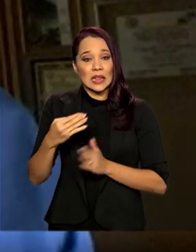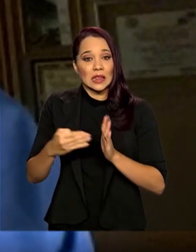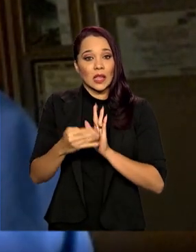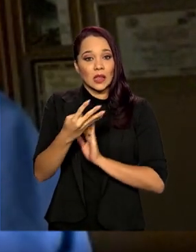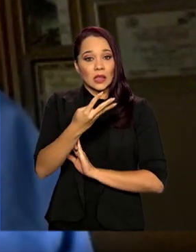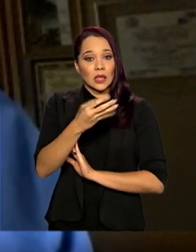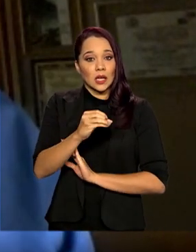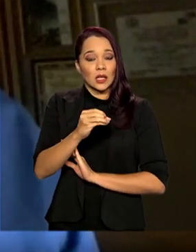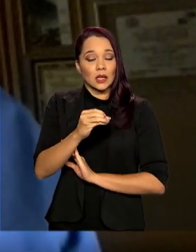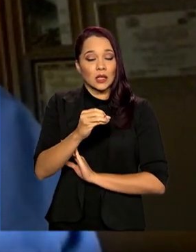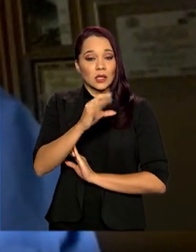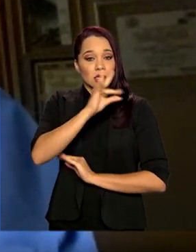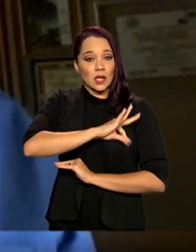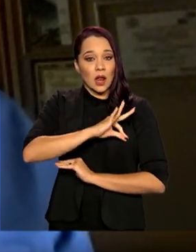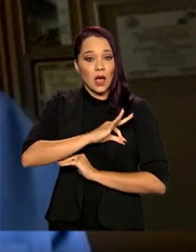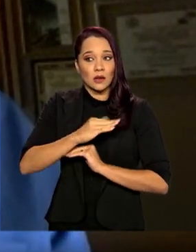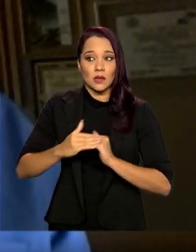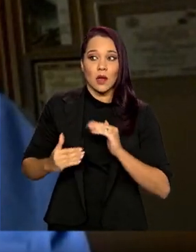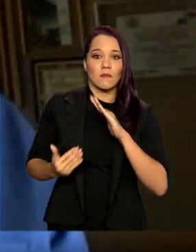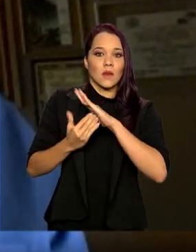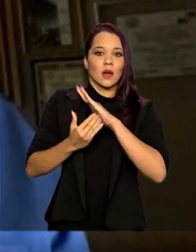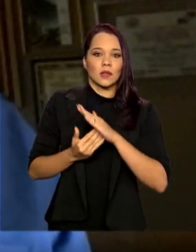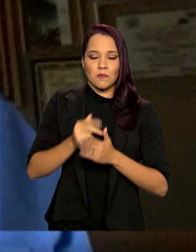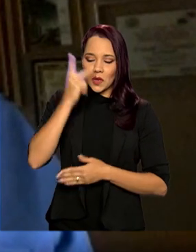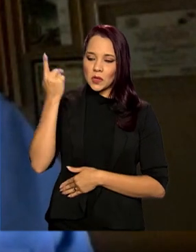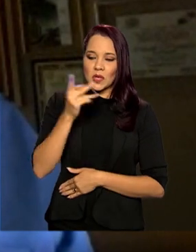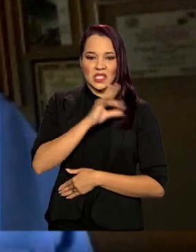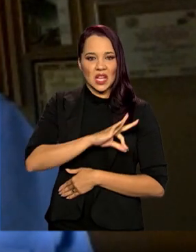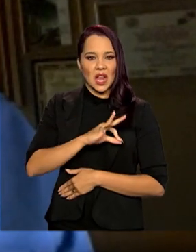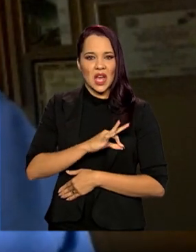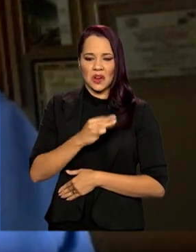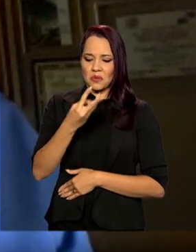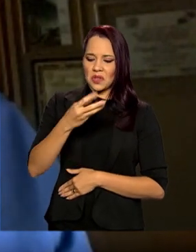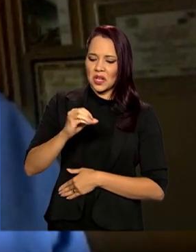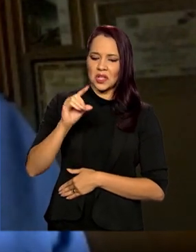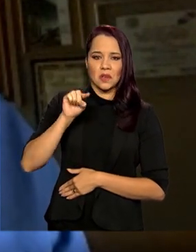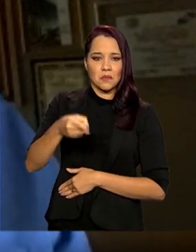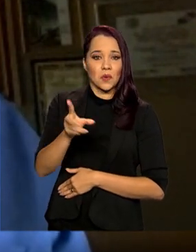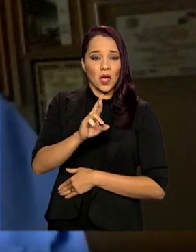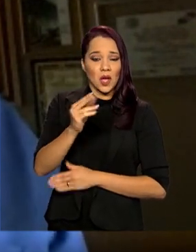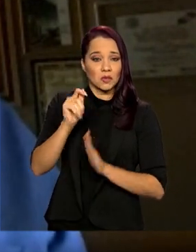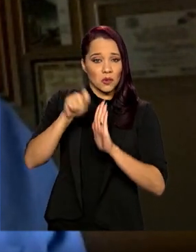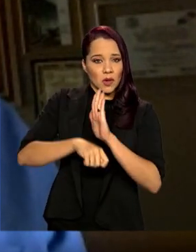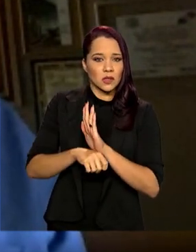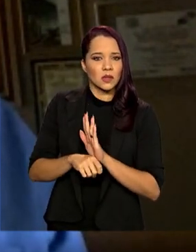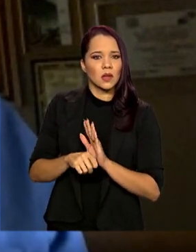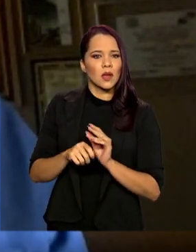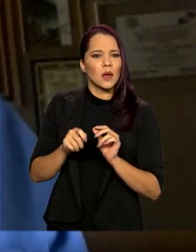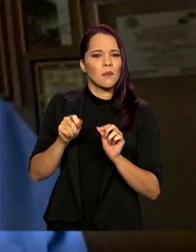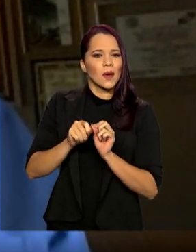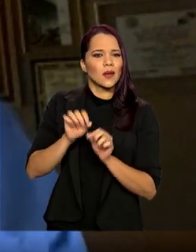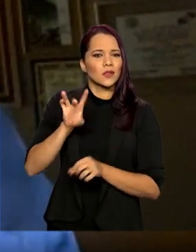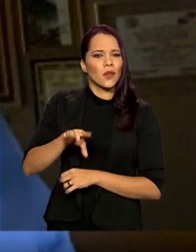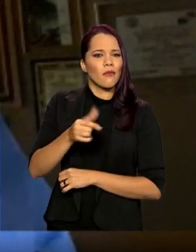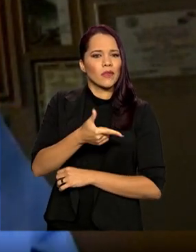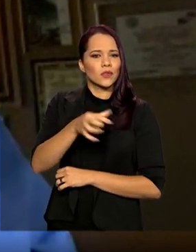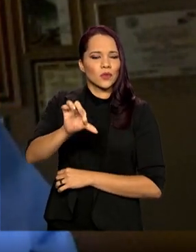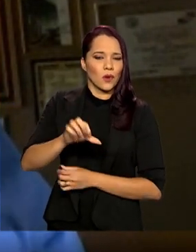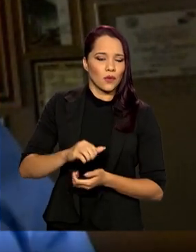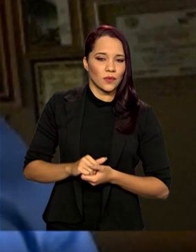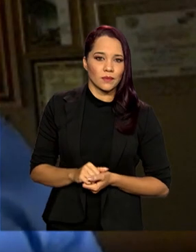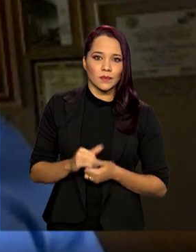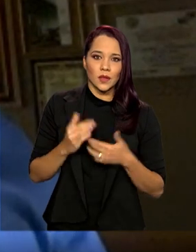salários acima, onde os que ganham acima de 30 mil reais por mês pagam só 29. Então, a